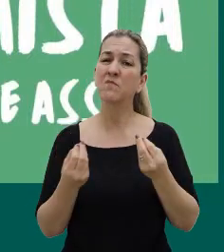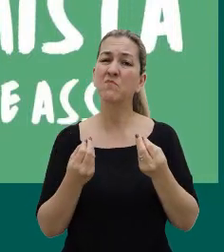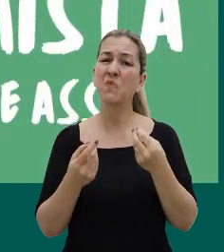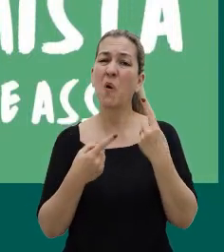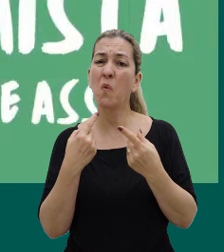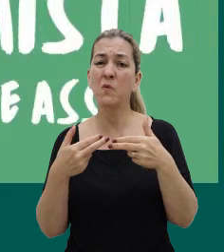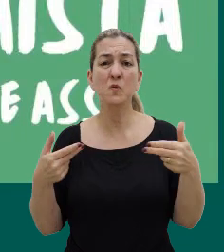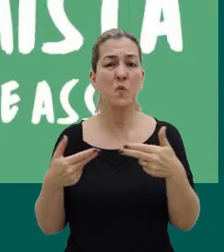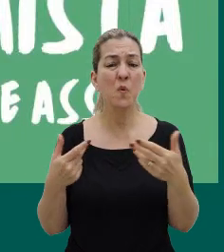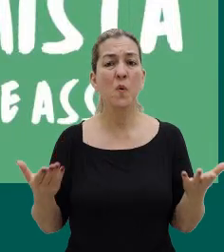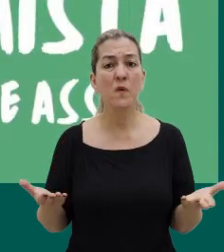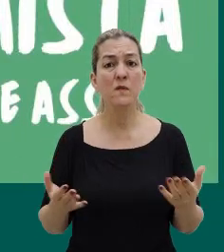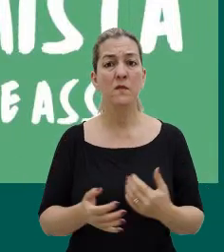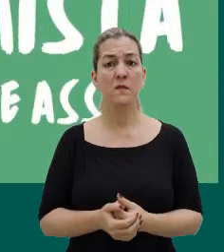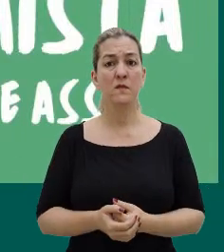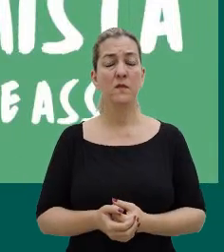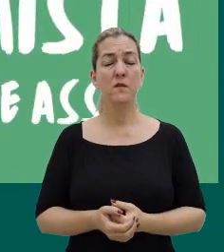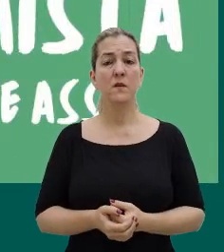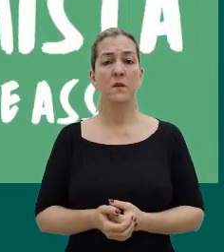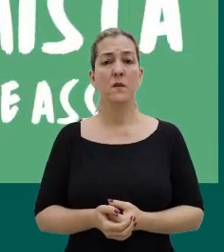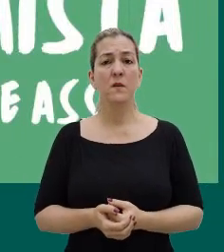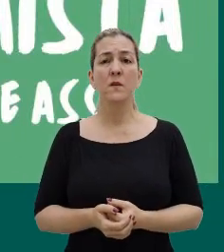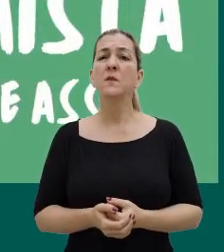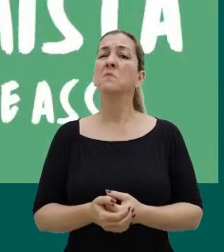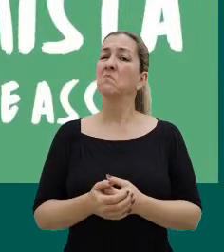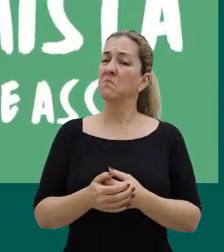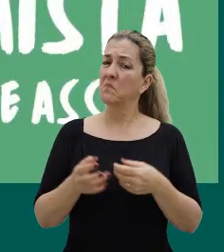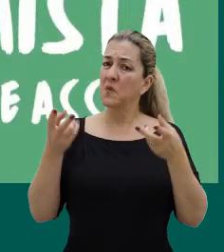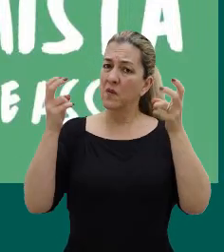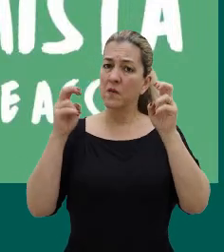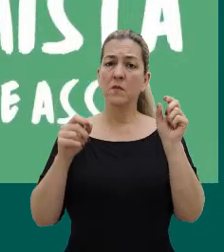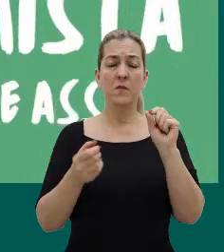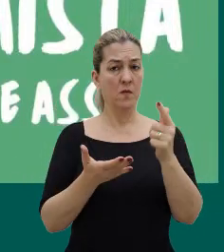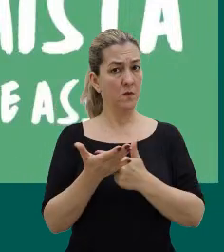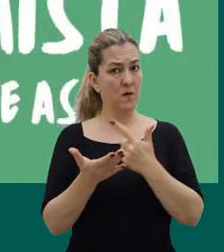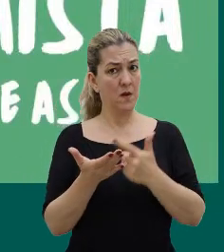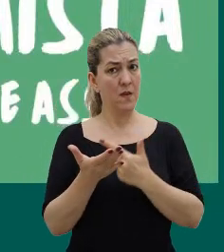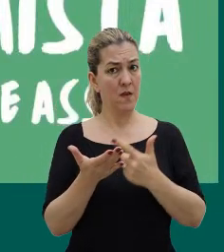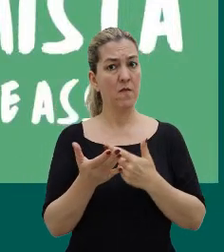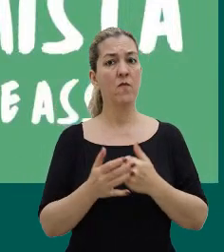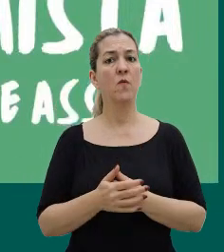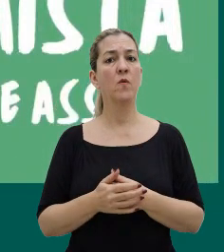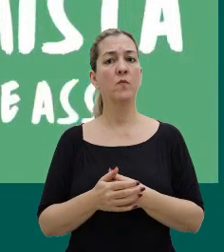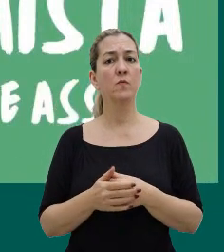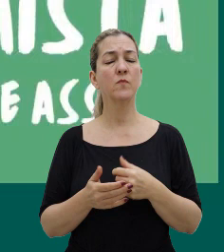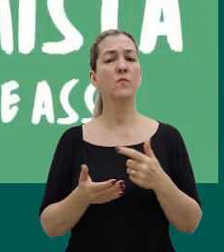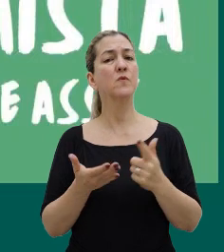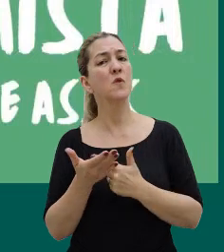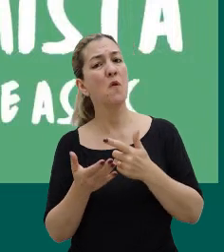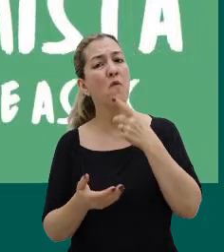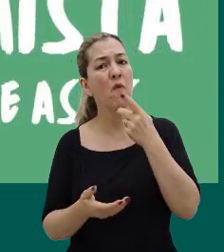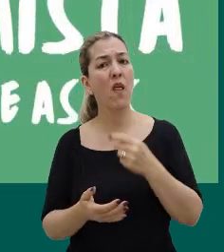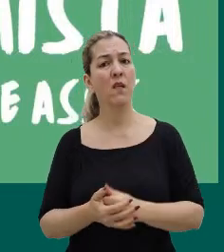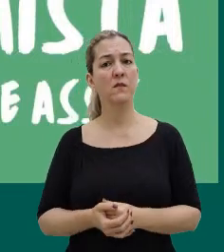algumas coisas, gente, sobre essa temática e sobre esse livro que esse livro levanta.